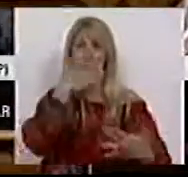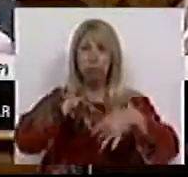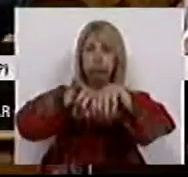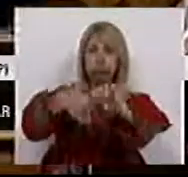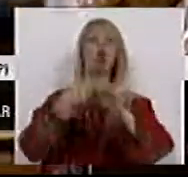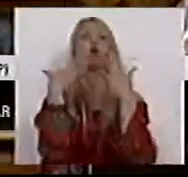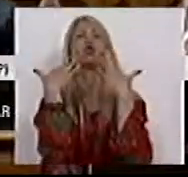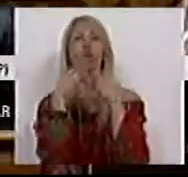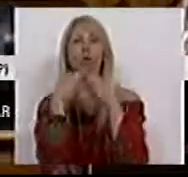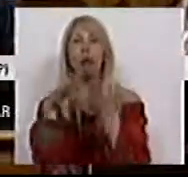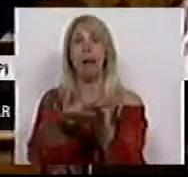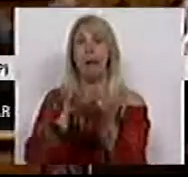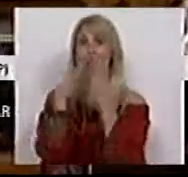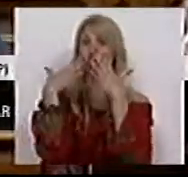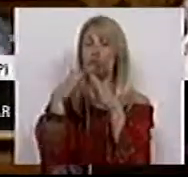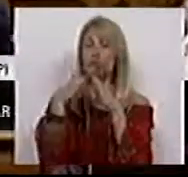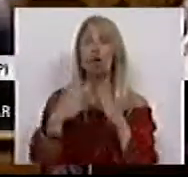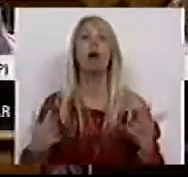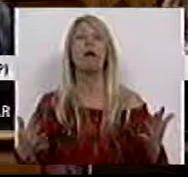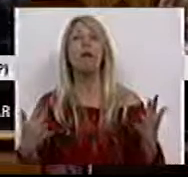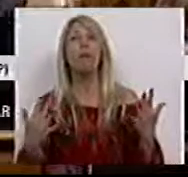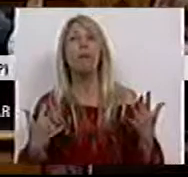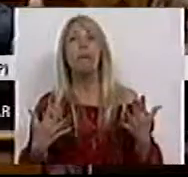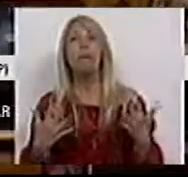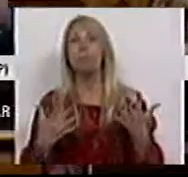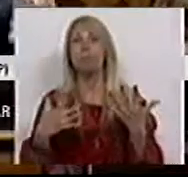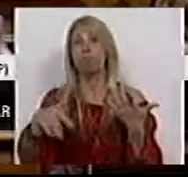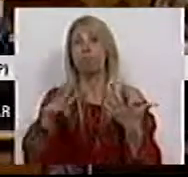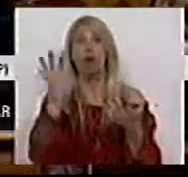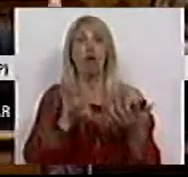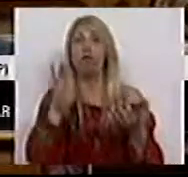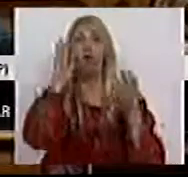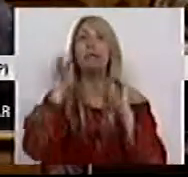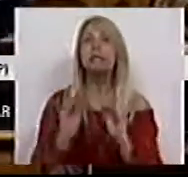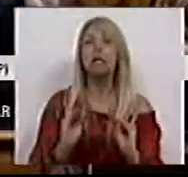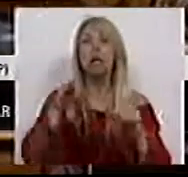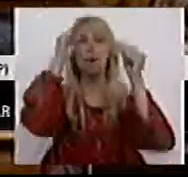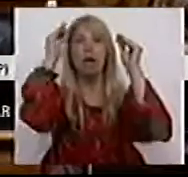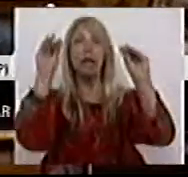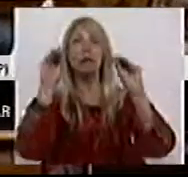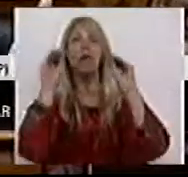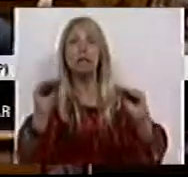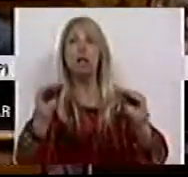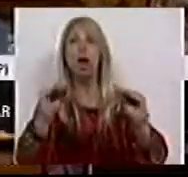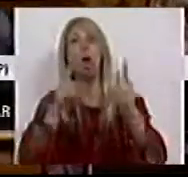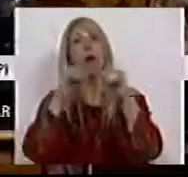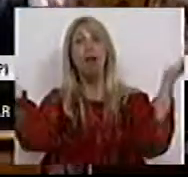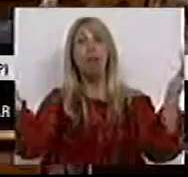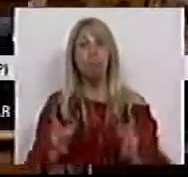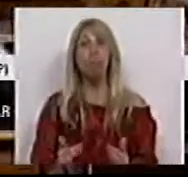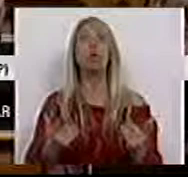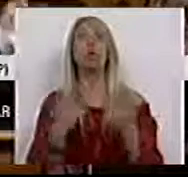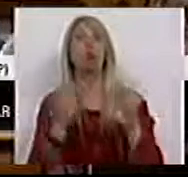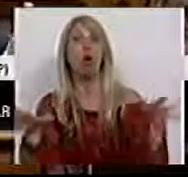estruturas, das infraestruturas, dos meios de ensino, dos meios de educação, a diminuição dos agentes educativos,